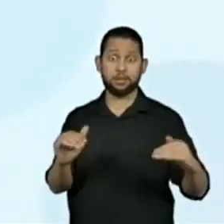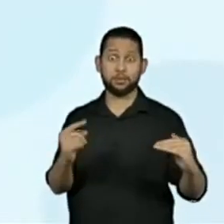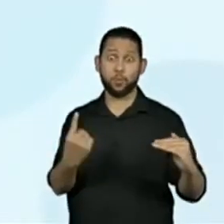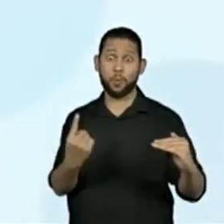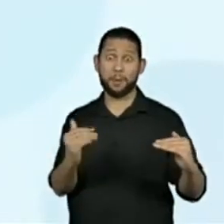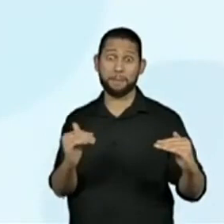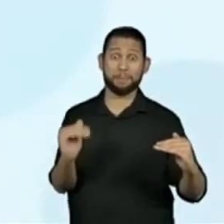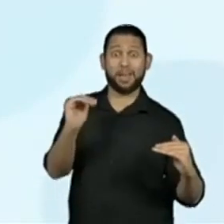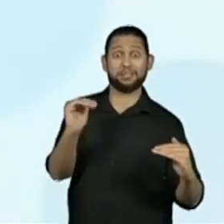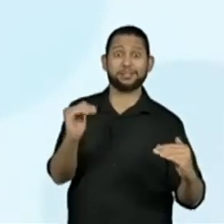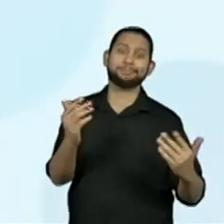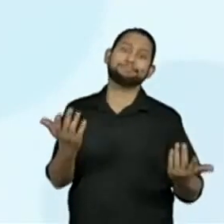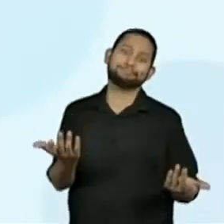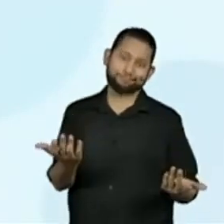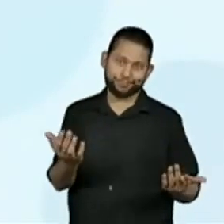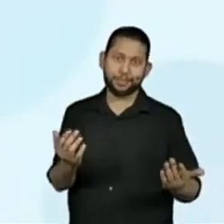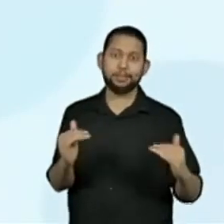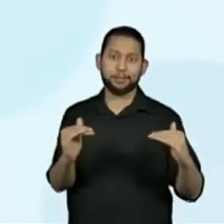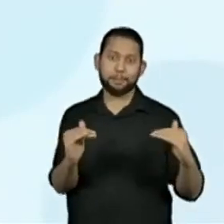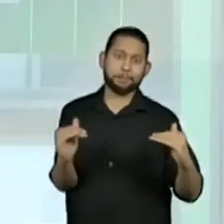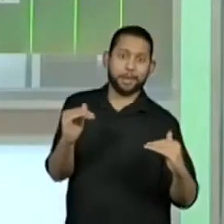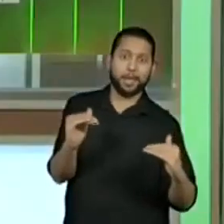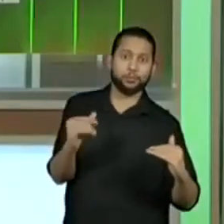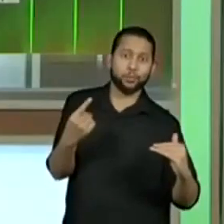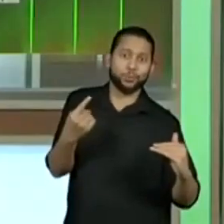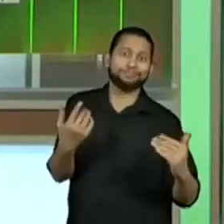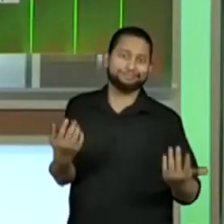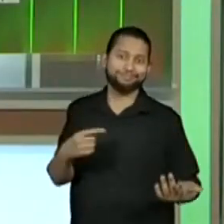possibilidade a mais que o Alain.